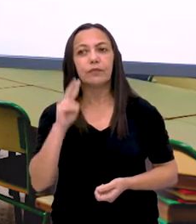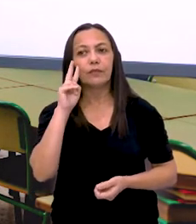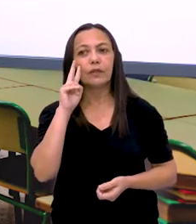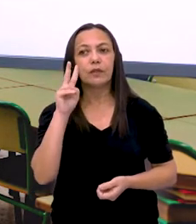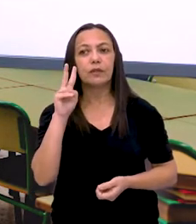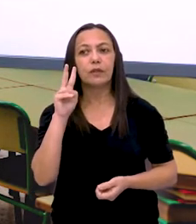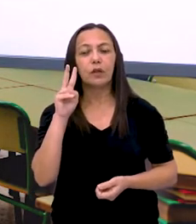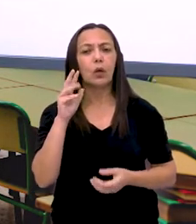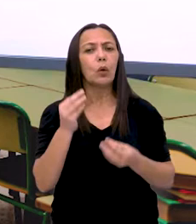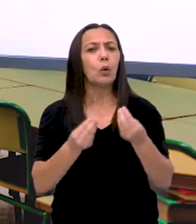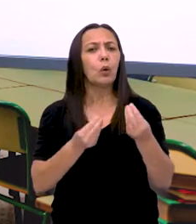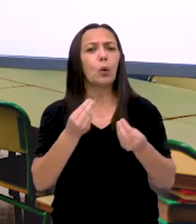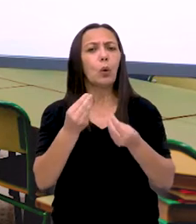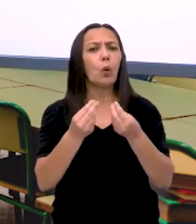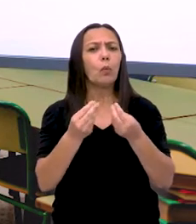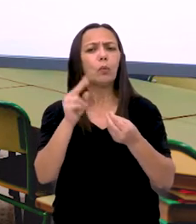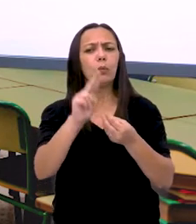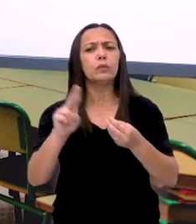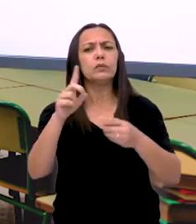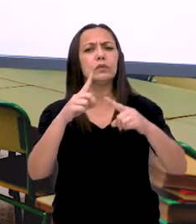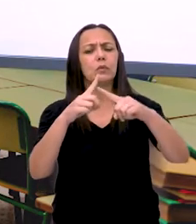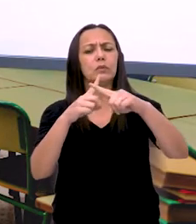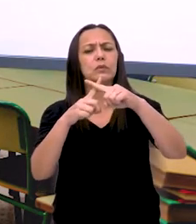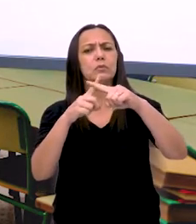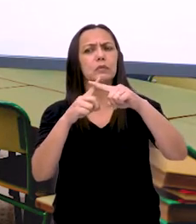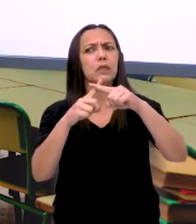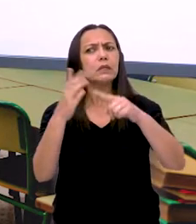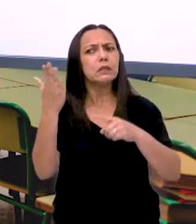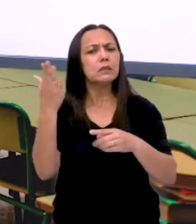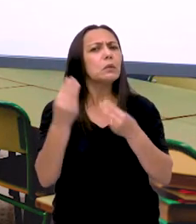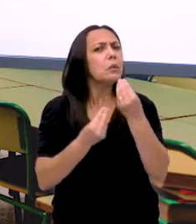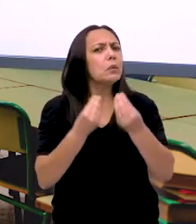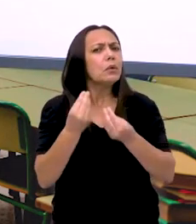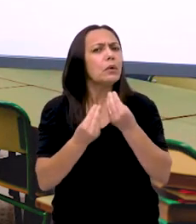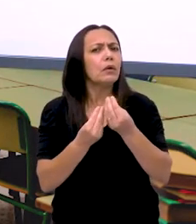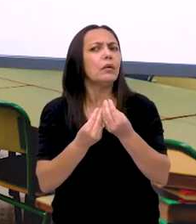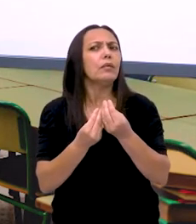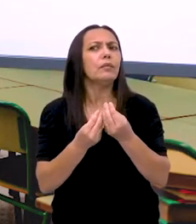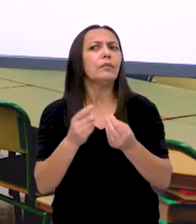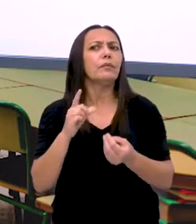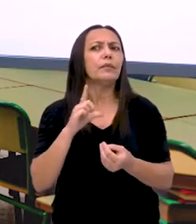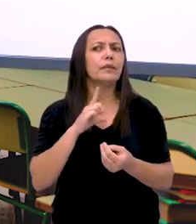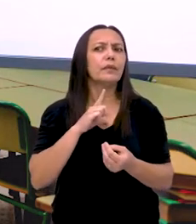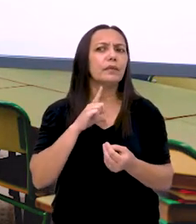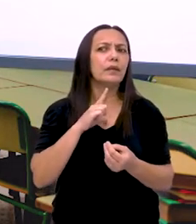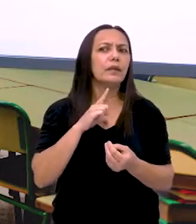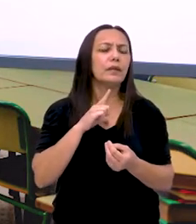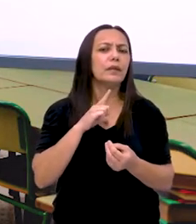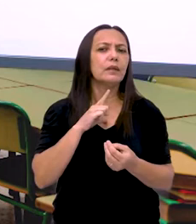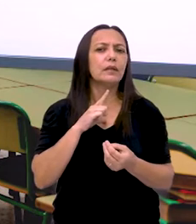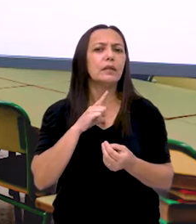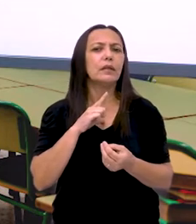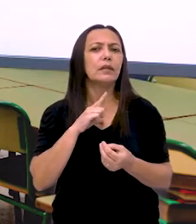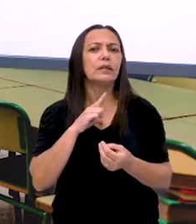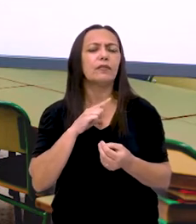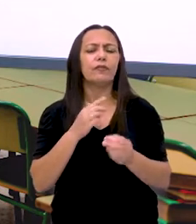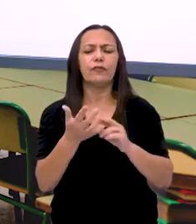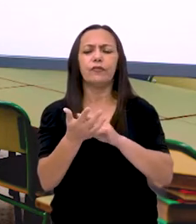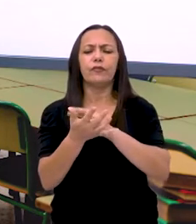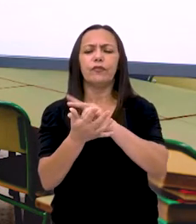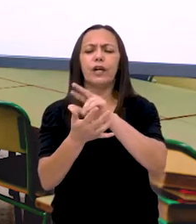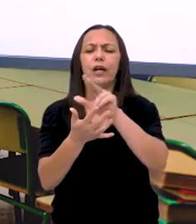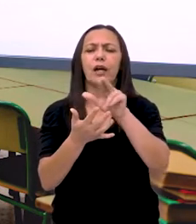Olha só. De que maneira eu posso fazer a multiplicação aqui? Nós temos aqui, ó. Uma